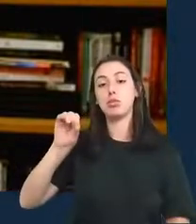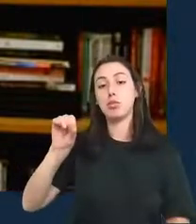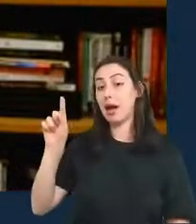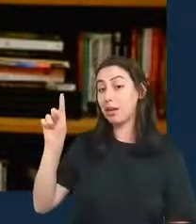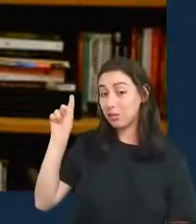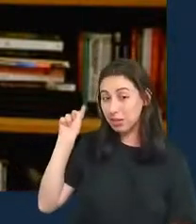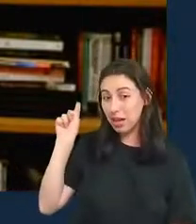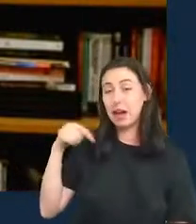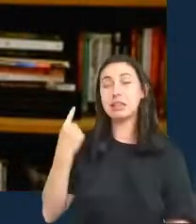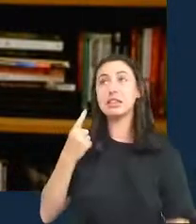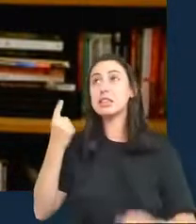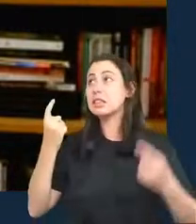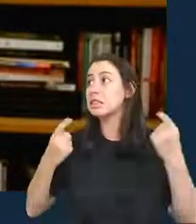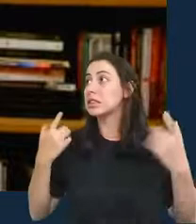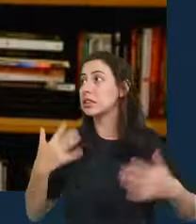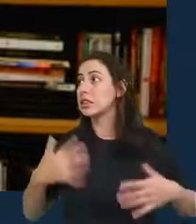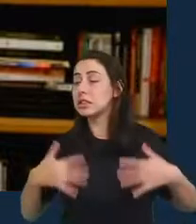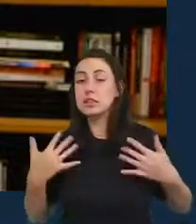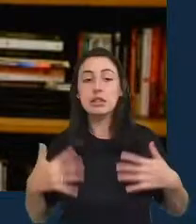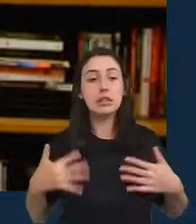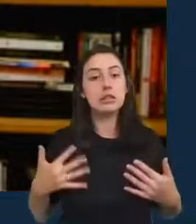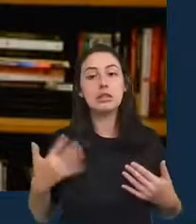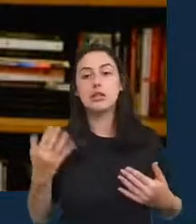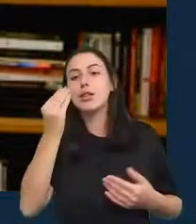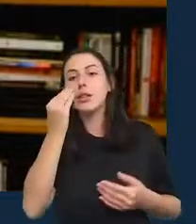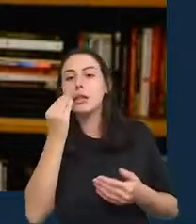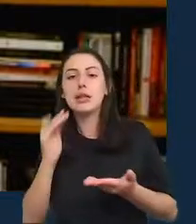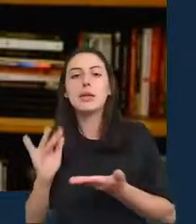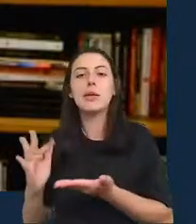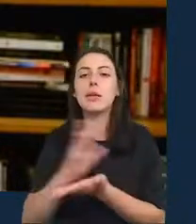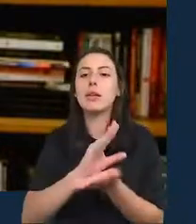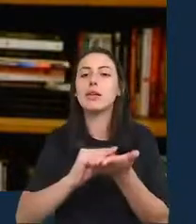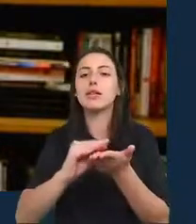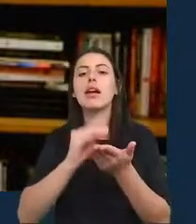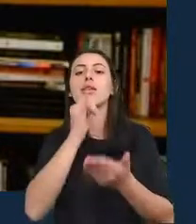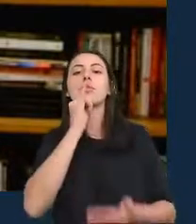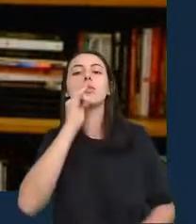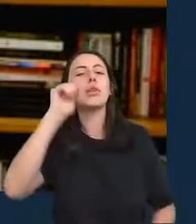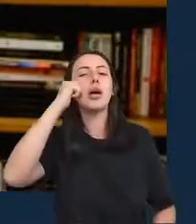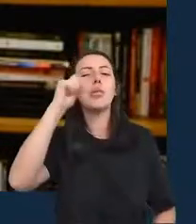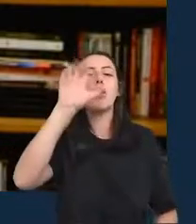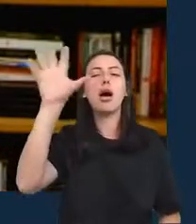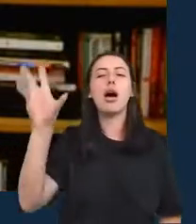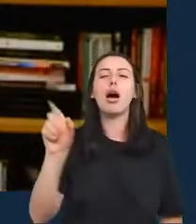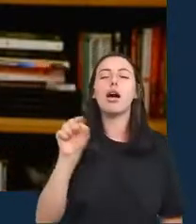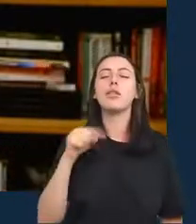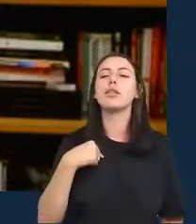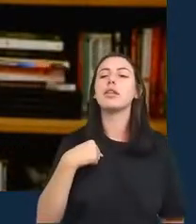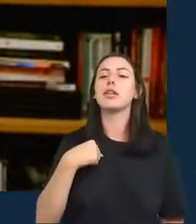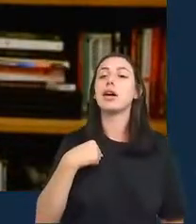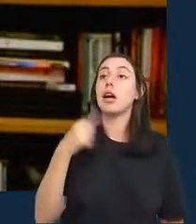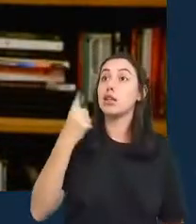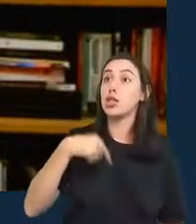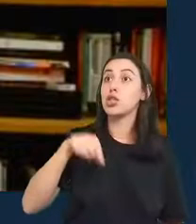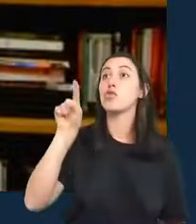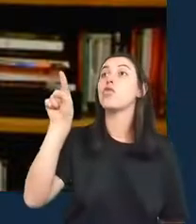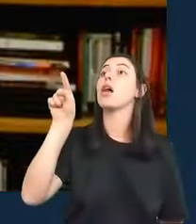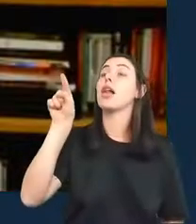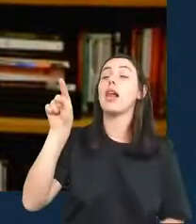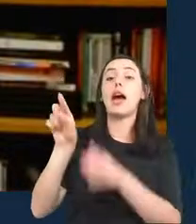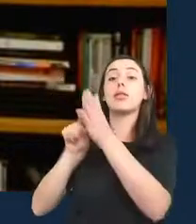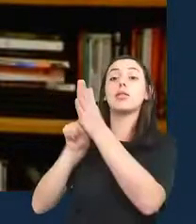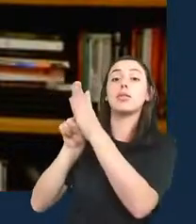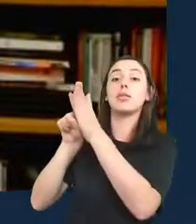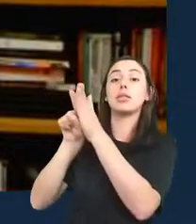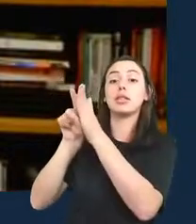E temos coletado mais dados e para a África como continente, nós fomos de zero para um milhão de mortes.